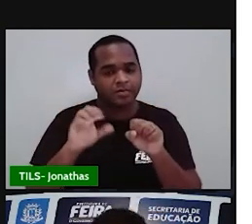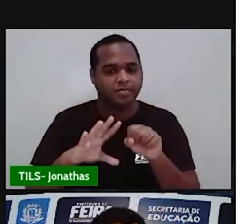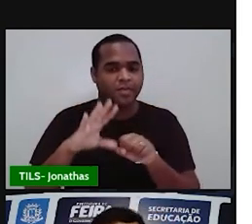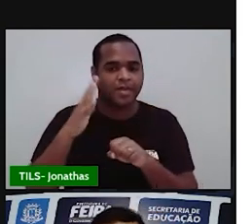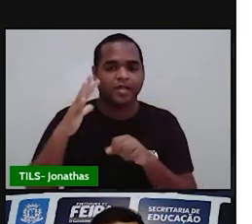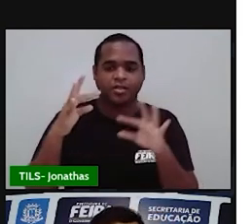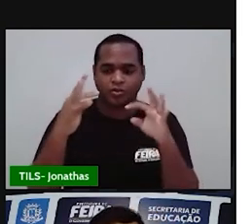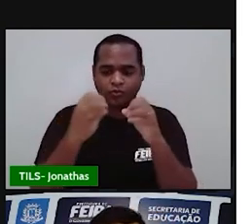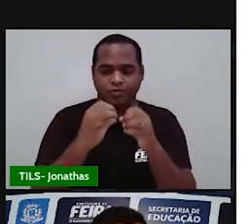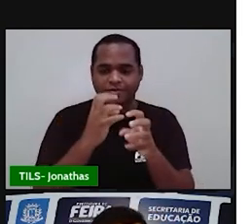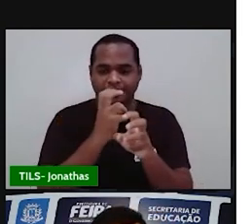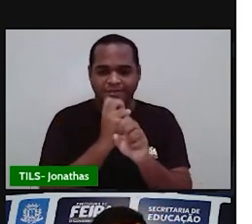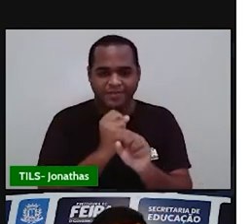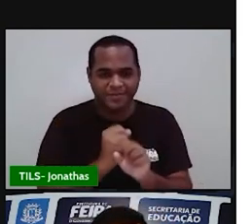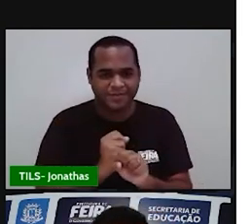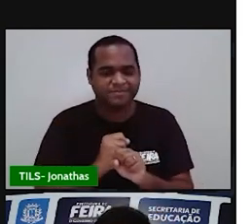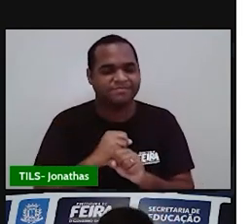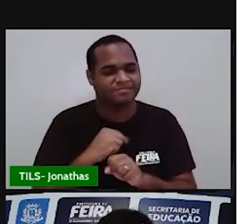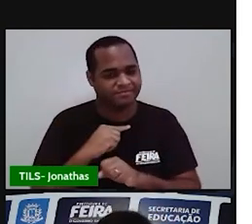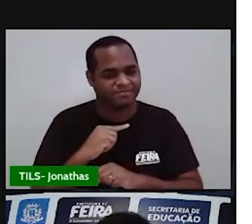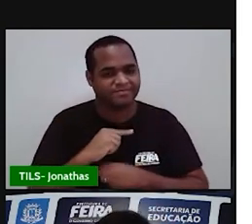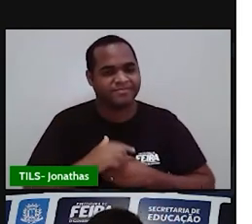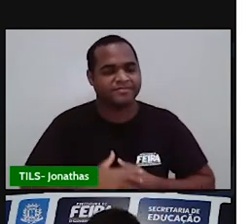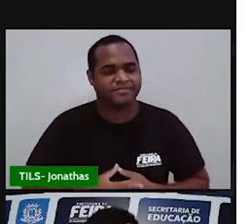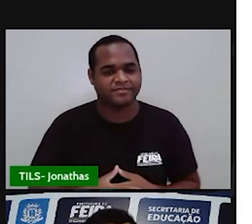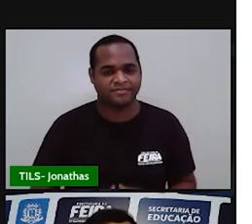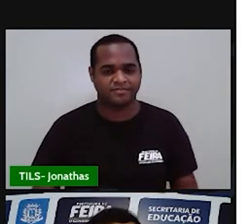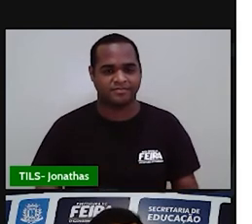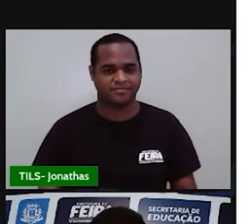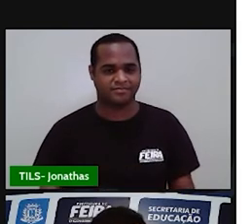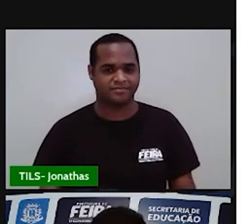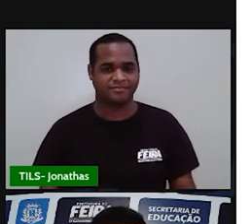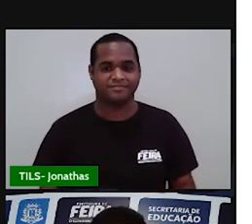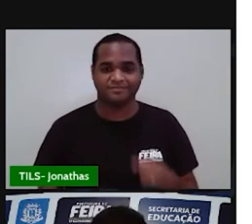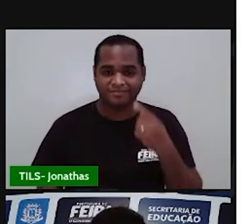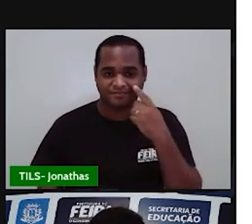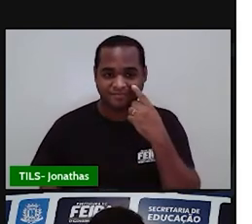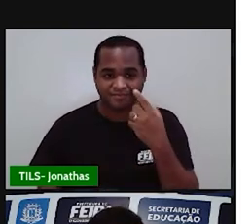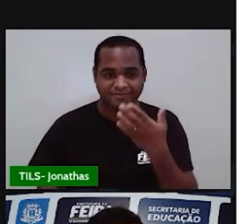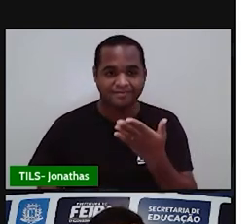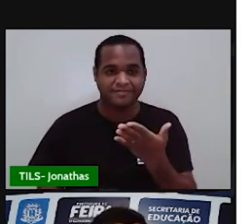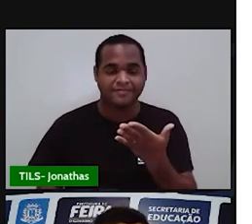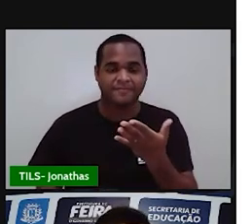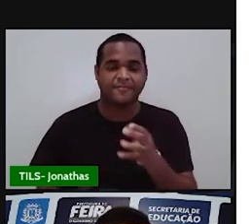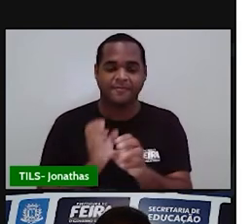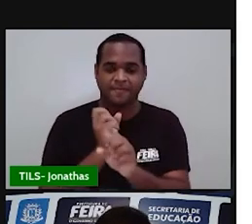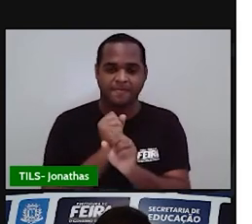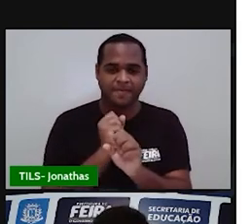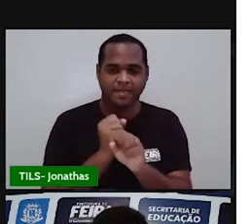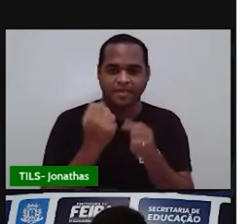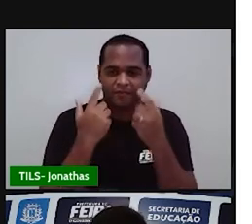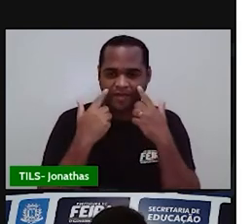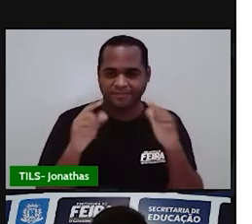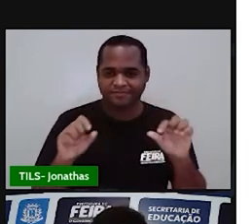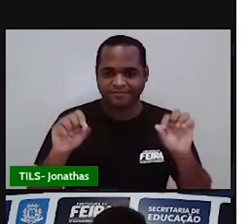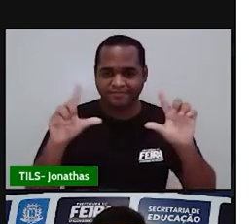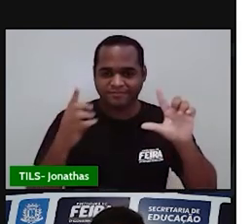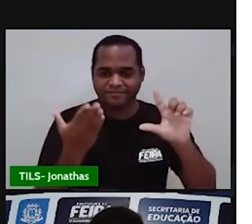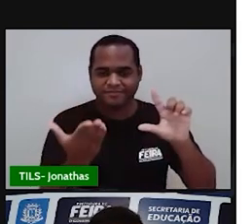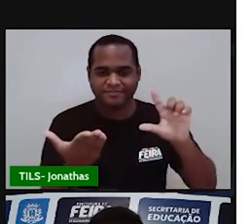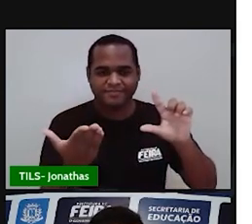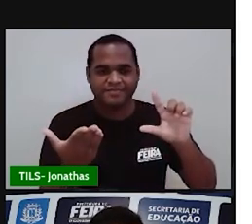com todas as outras informações. Deixa eu te mostrar o cálculo. Aí na tela você está vendo uma soma,